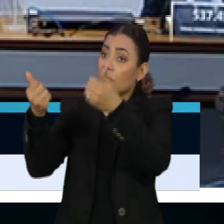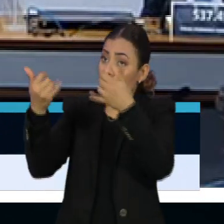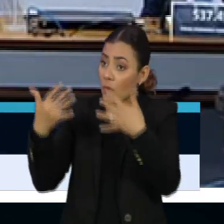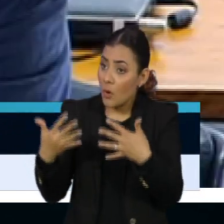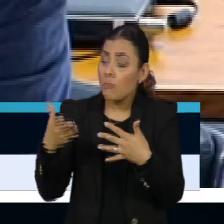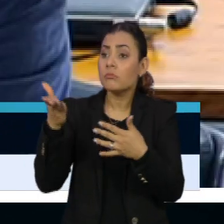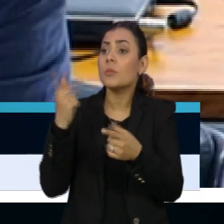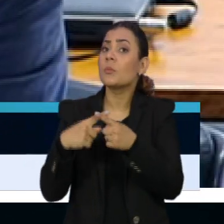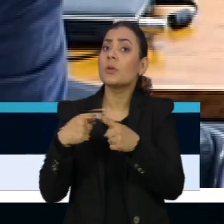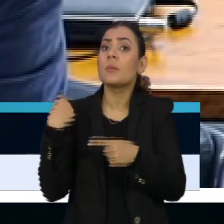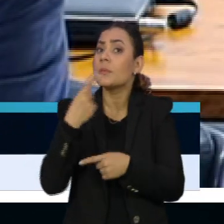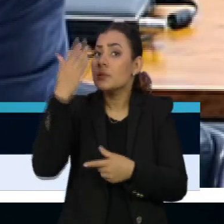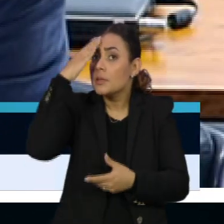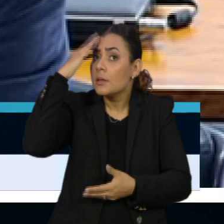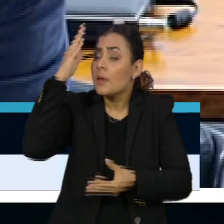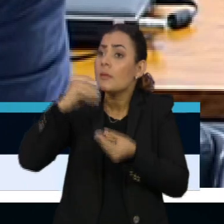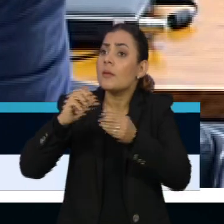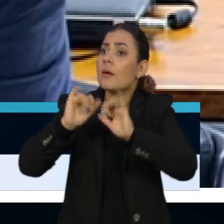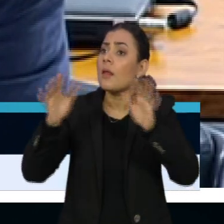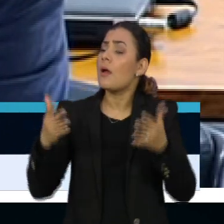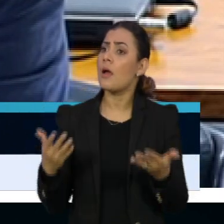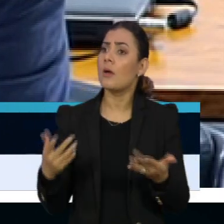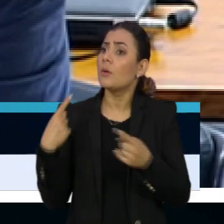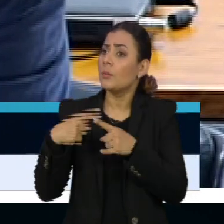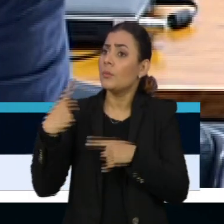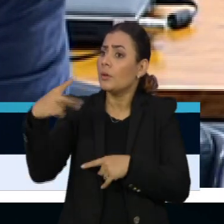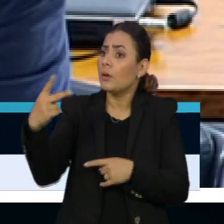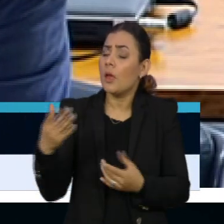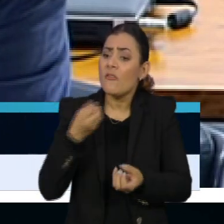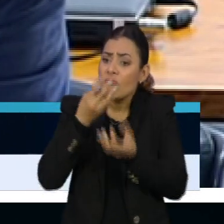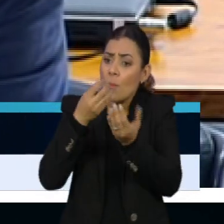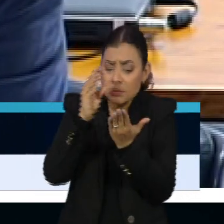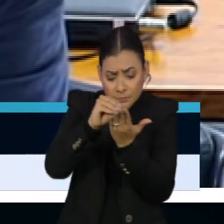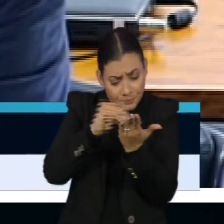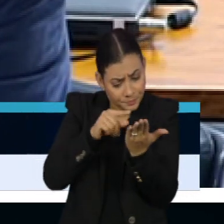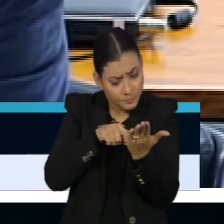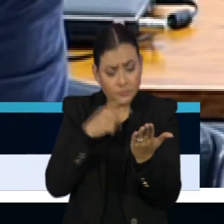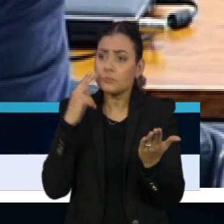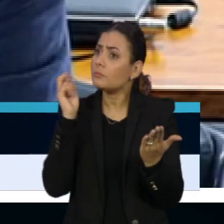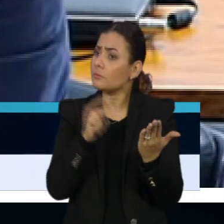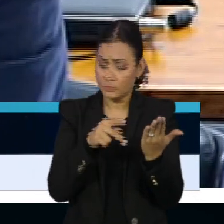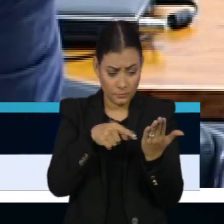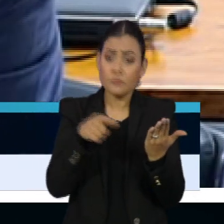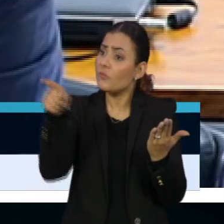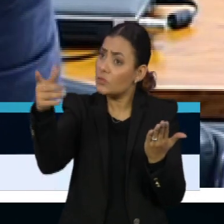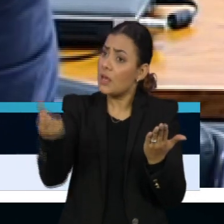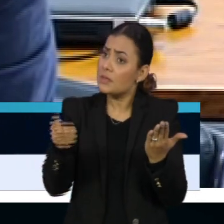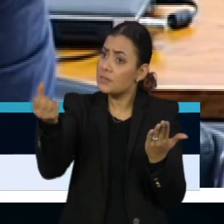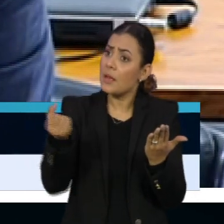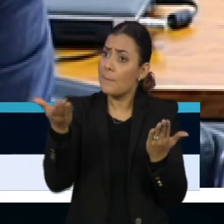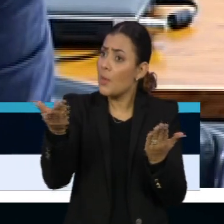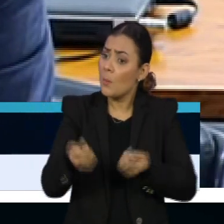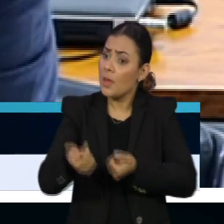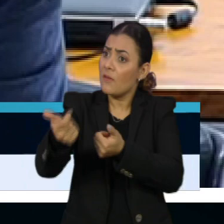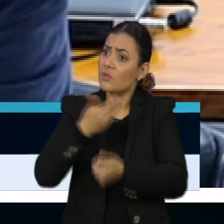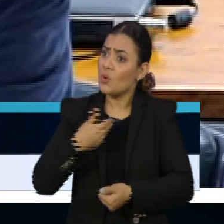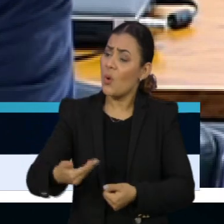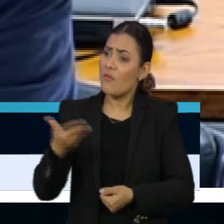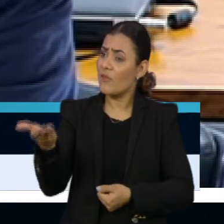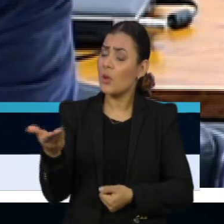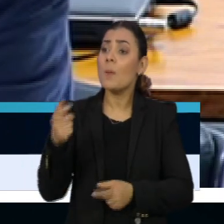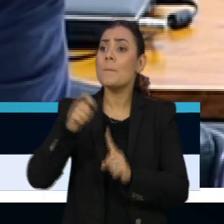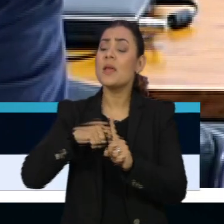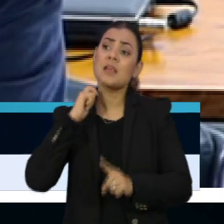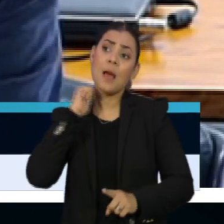porque nós precisamos entender. Aqui nas informações, consta que o senhor recebeu benefícios entre